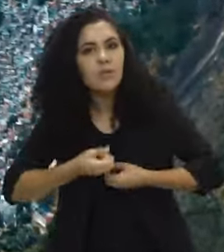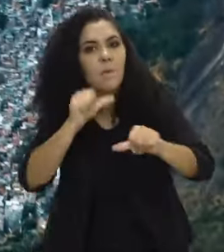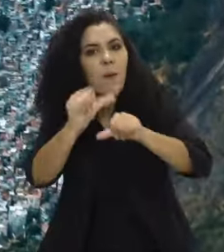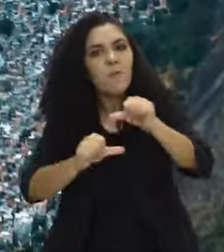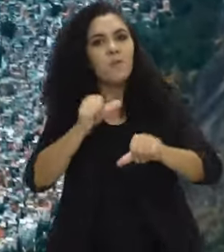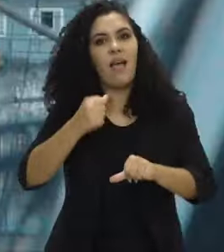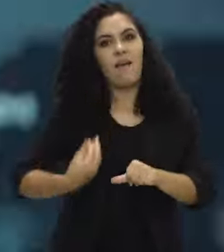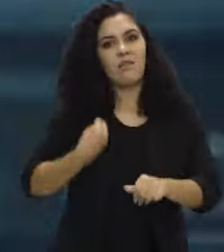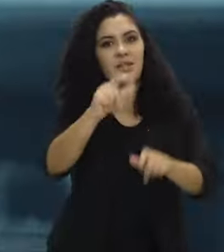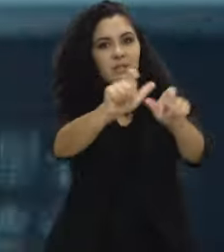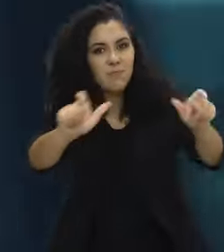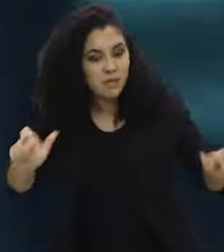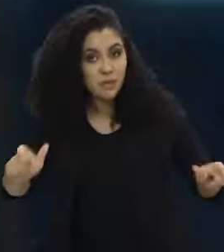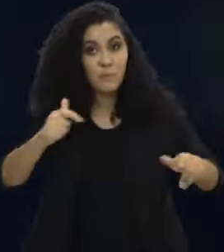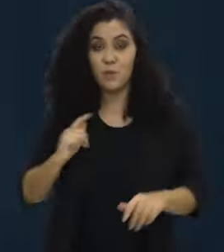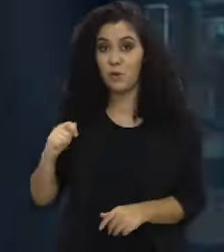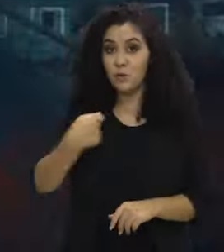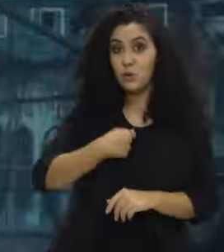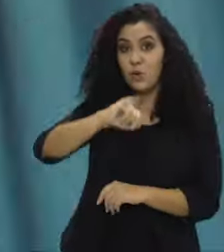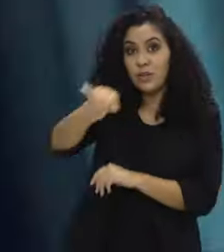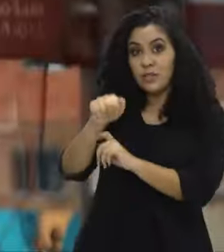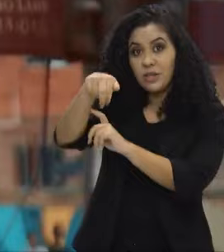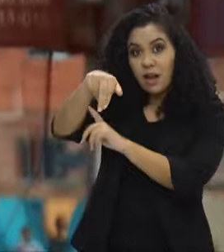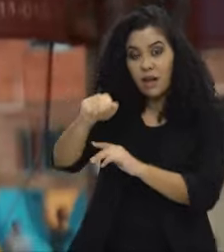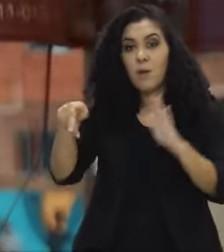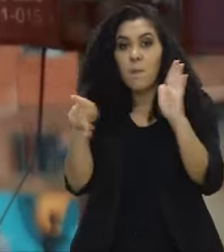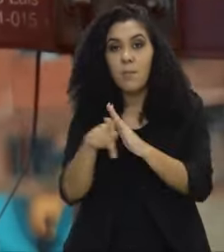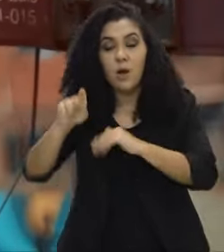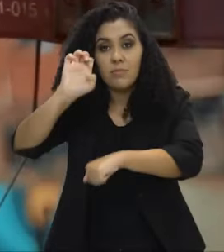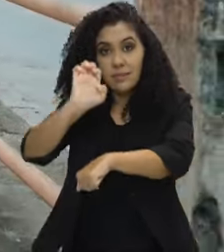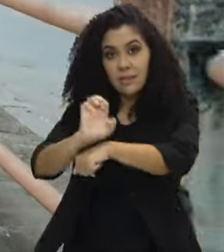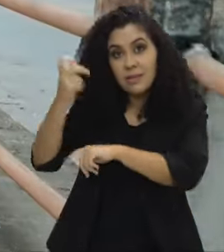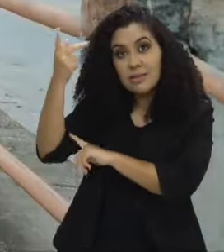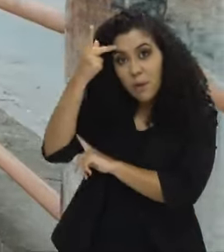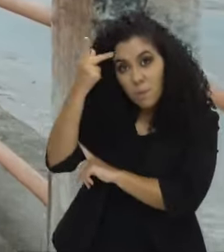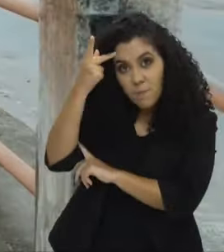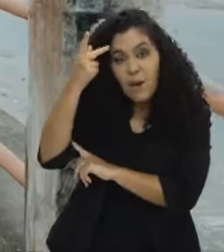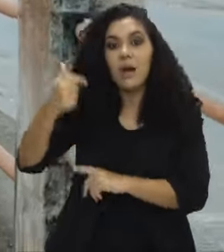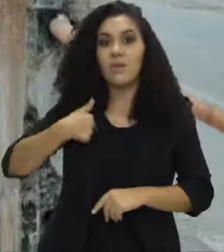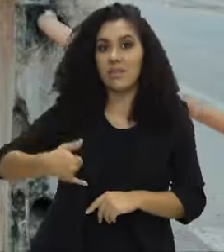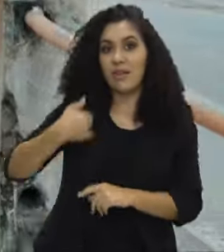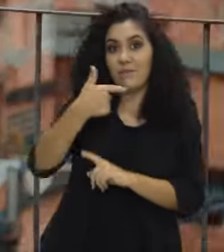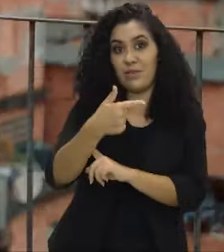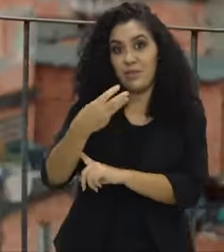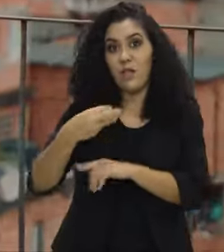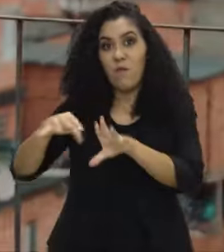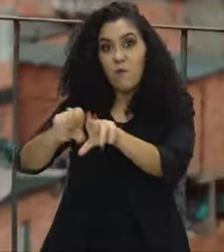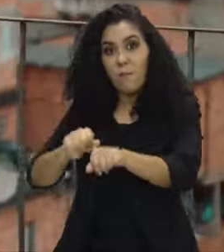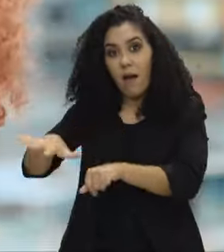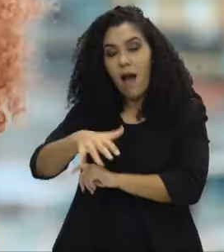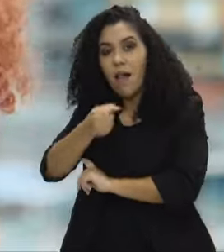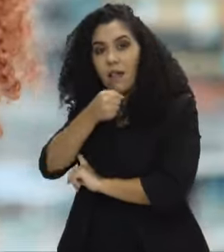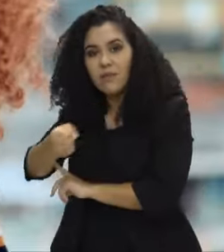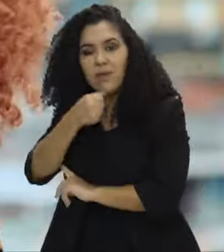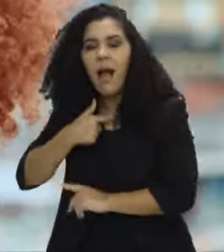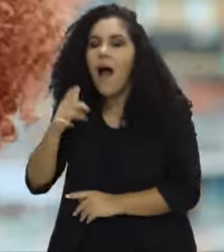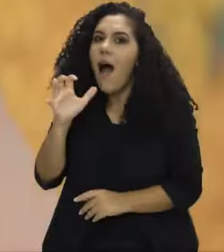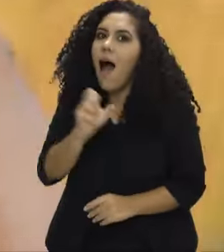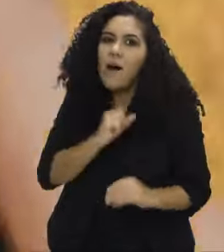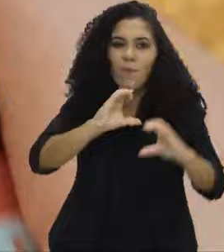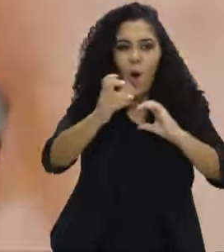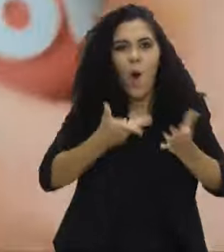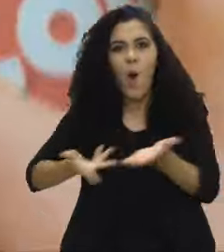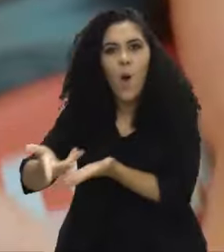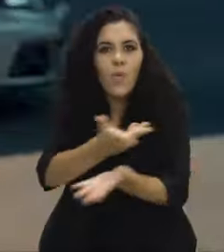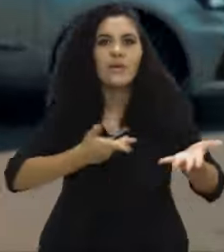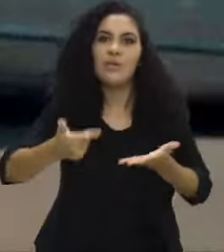minha realidade das pessoas ao meu redor. Eu sou a Jana, venho do Guarapiranga, dona de São Paulo. Tenho 23 anos e sou jornalista.